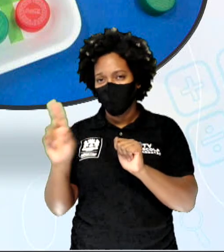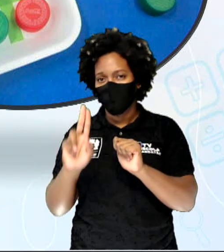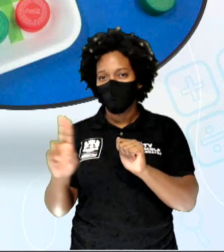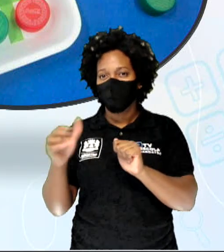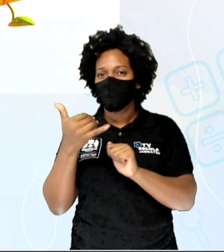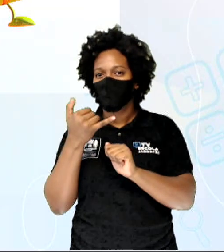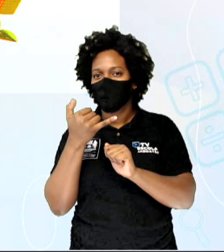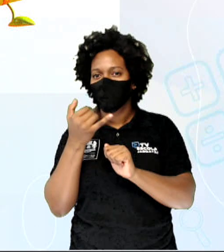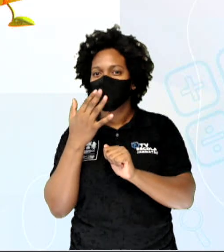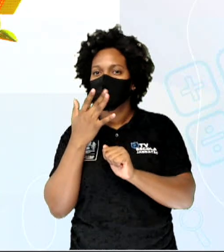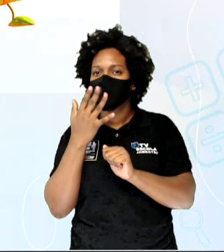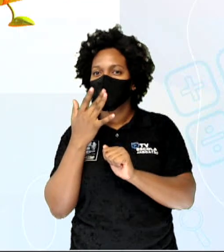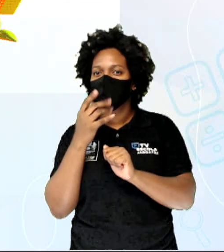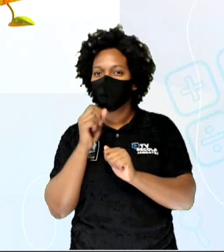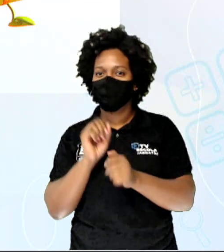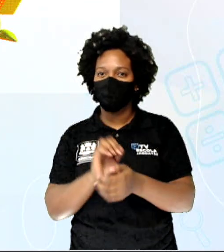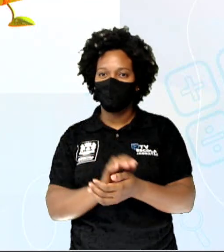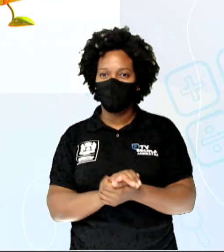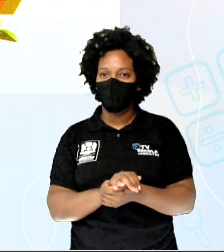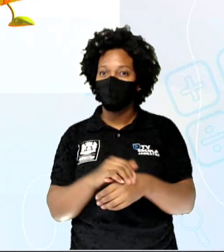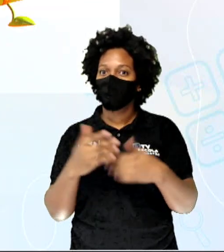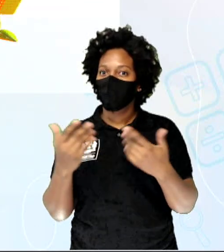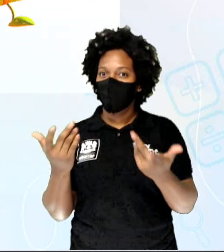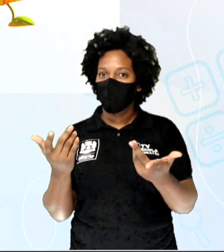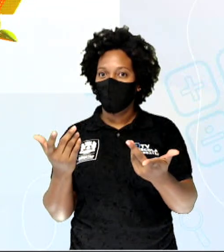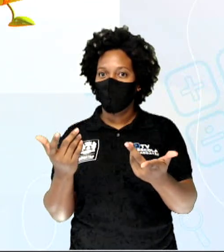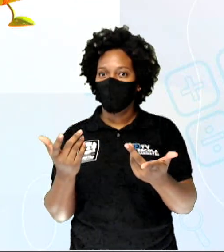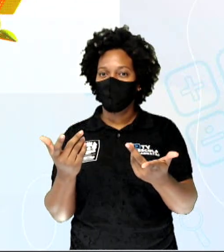hidrocô. Então, gente,